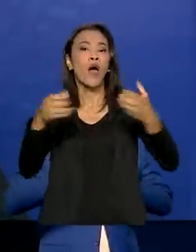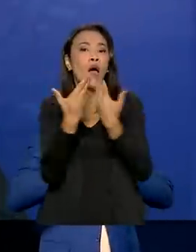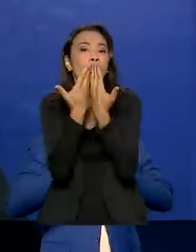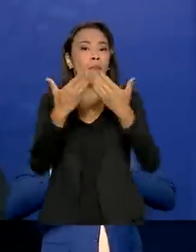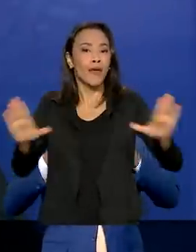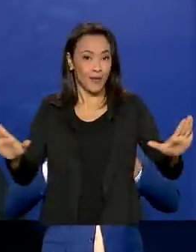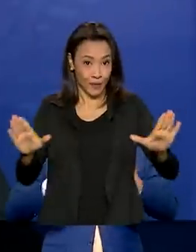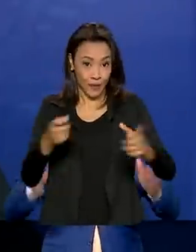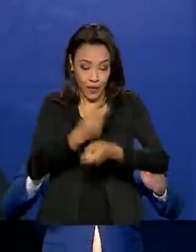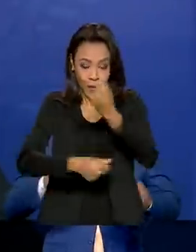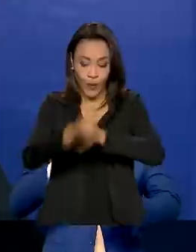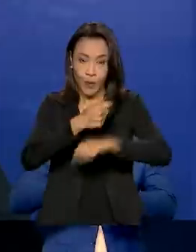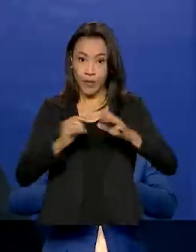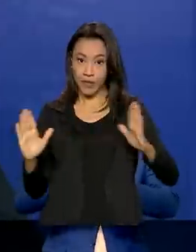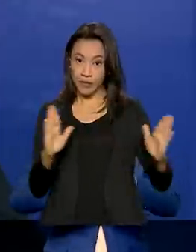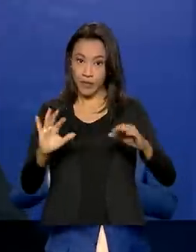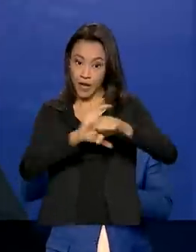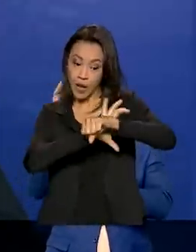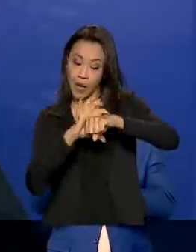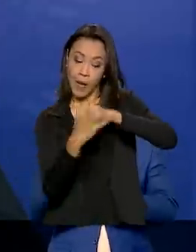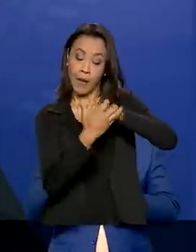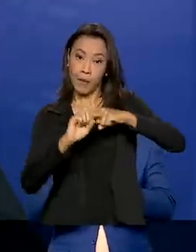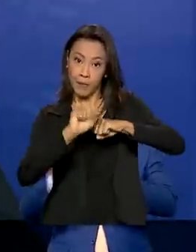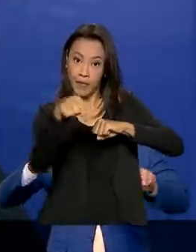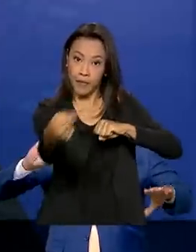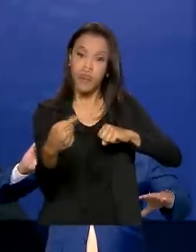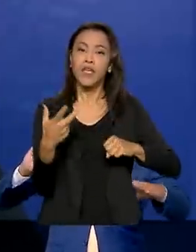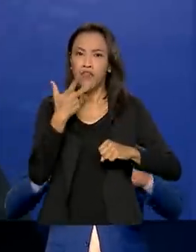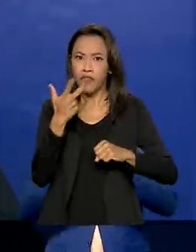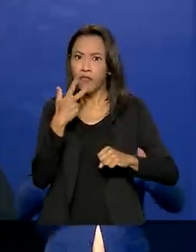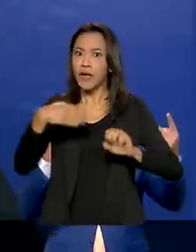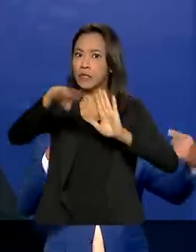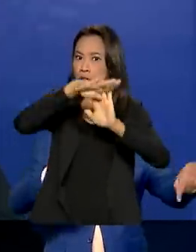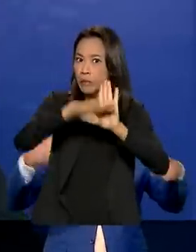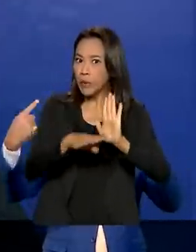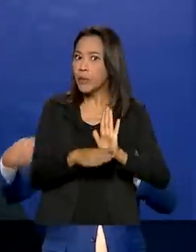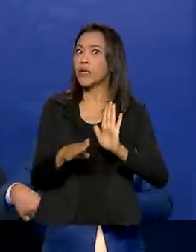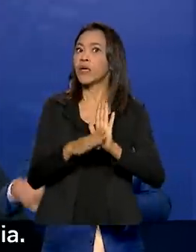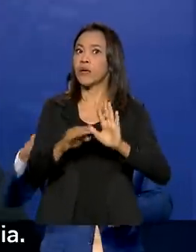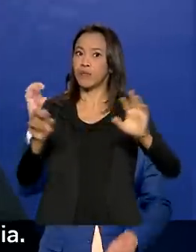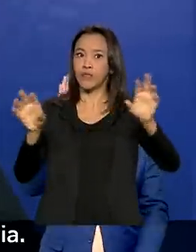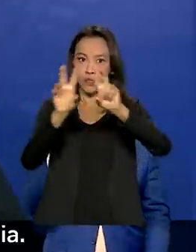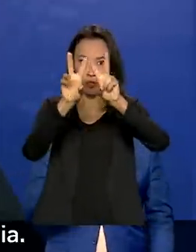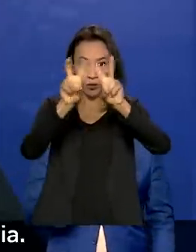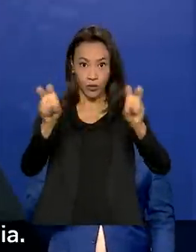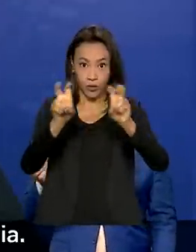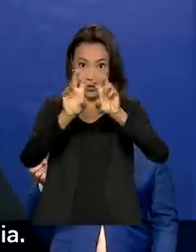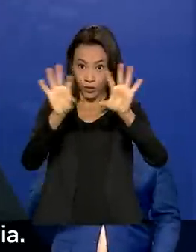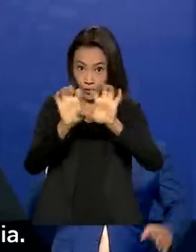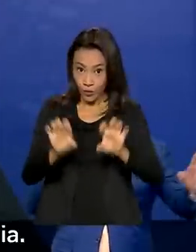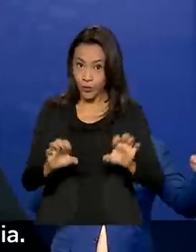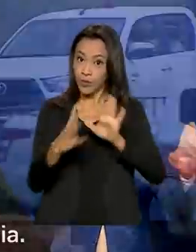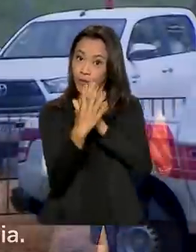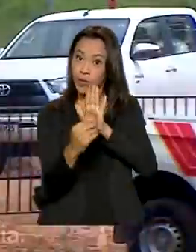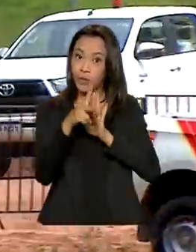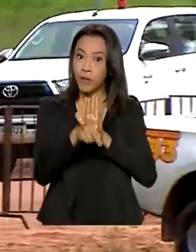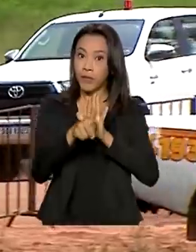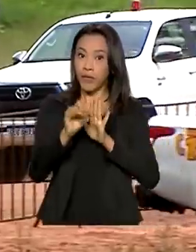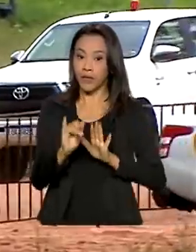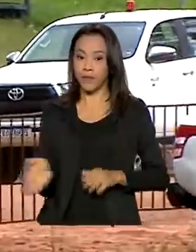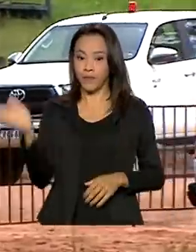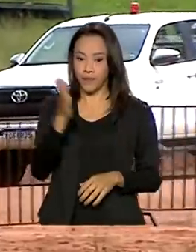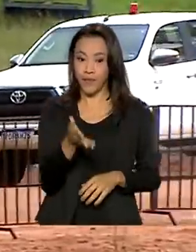-pandemia e destaca o maior programa da história de investimento em infraestrutura, o PPI, Ponte Xambioá.